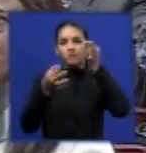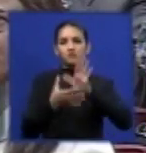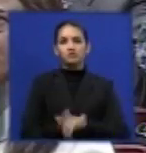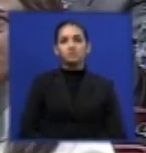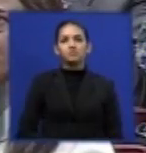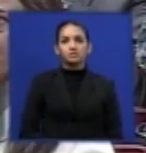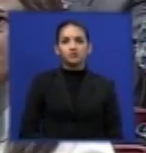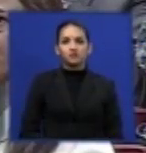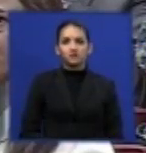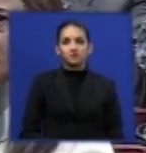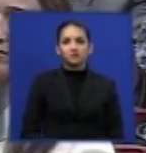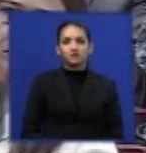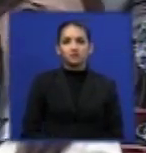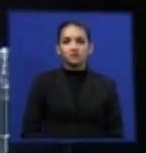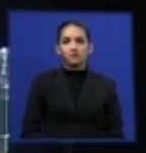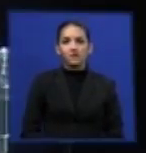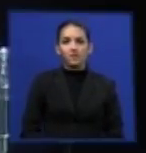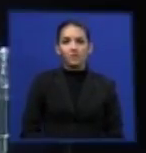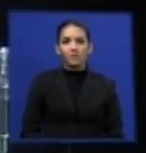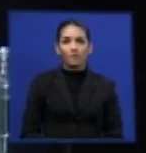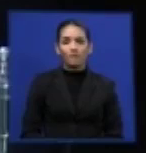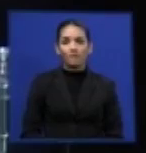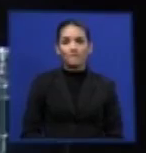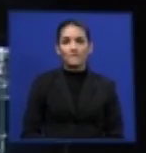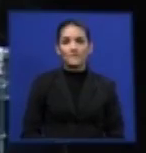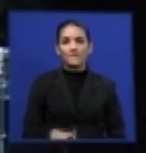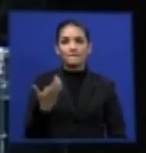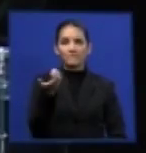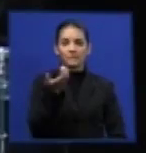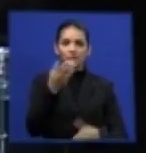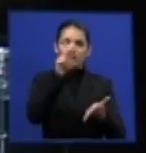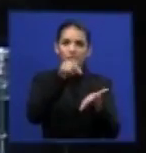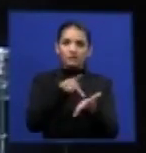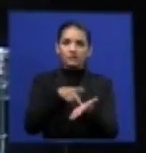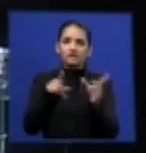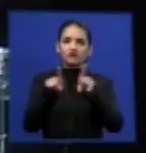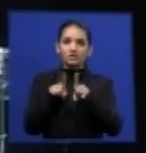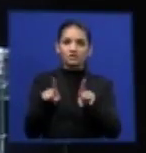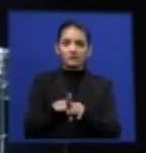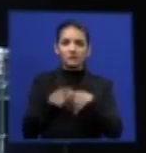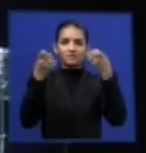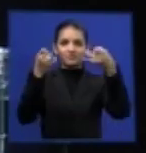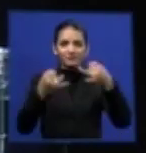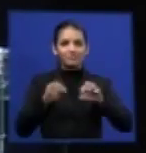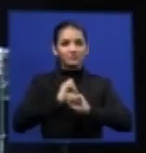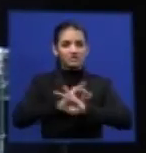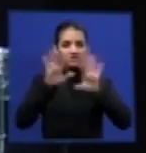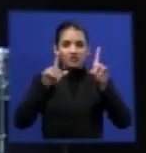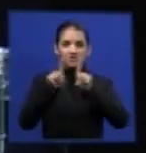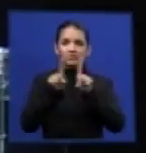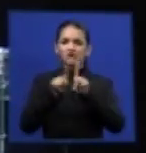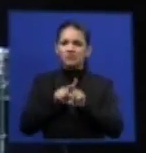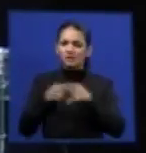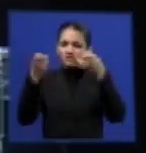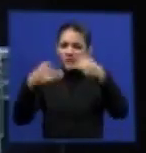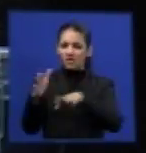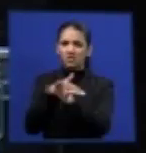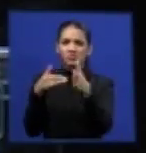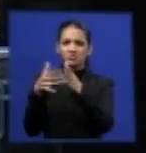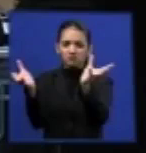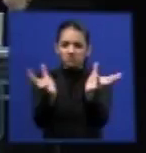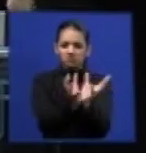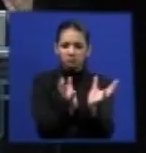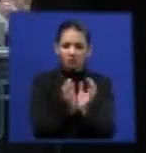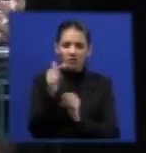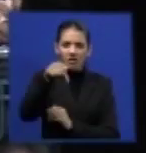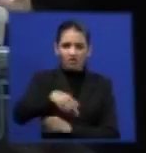Então, eu gostaria muito, muito, de deixar evidenciado a essa nobilíssima corte que